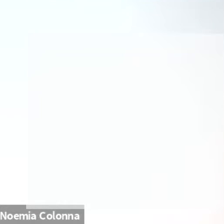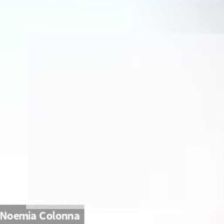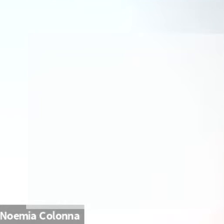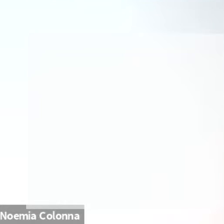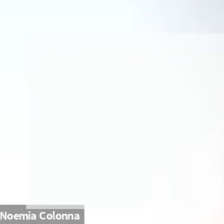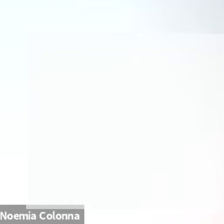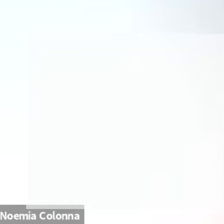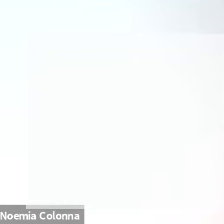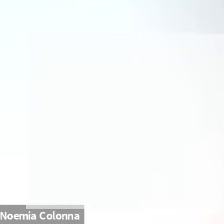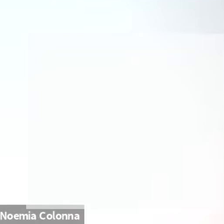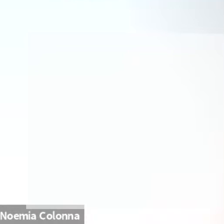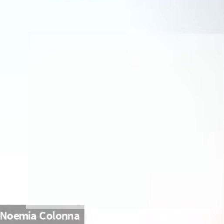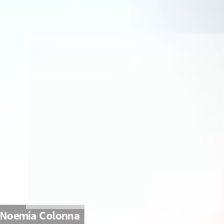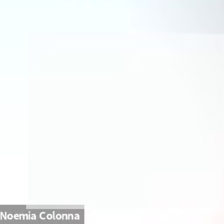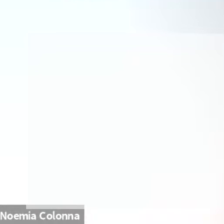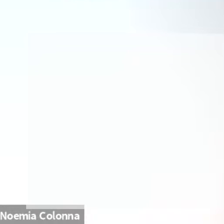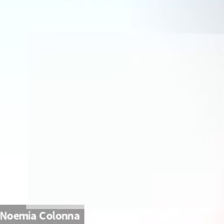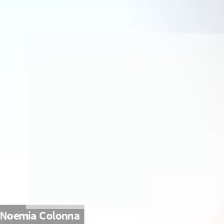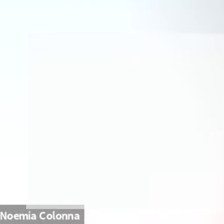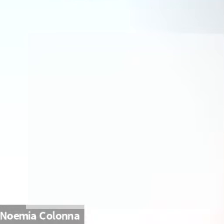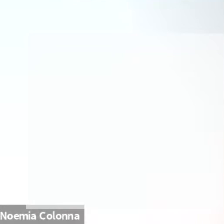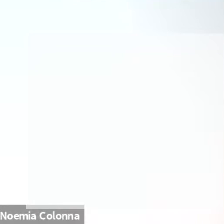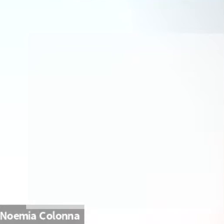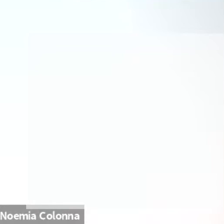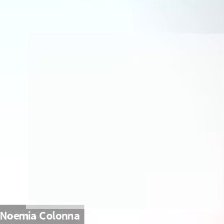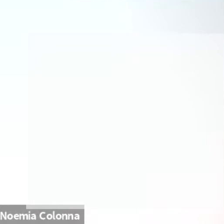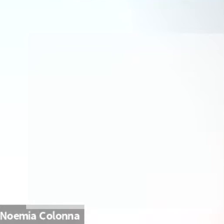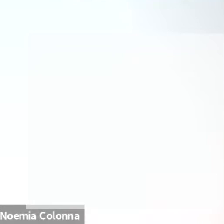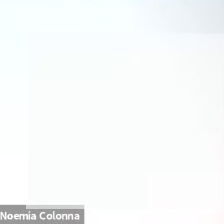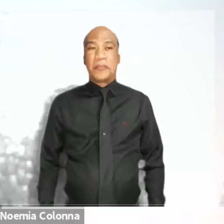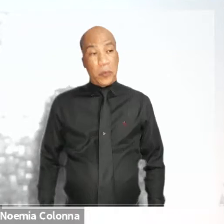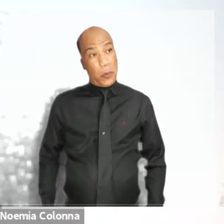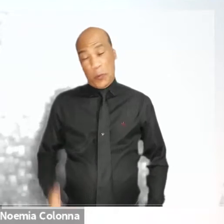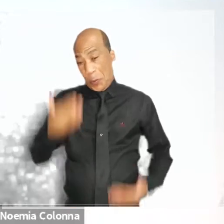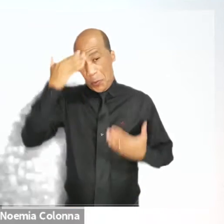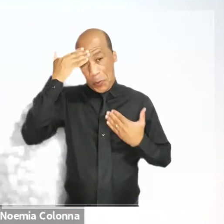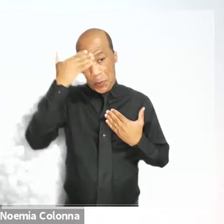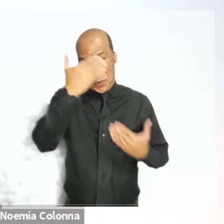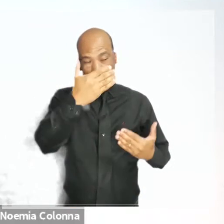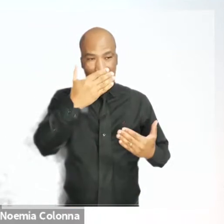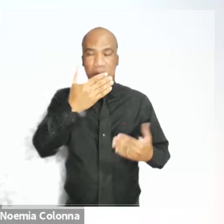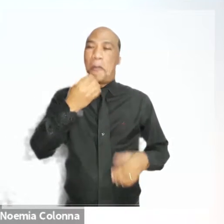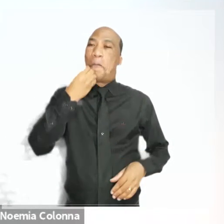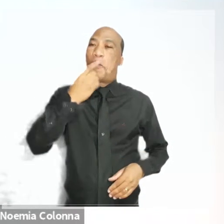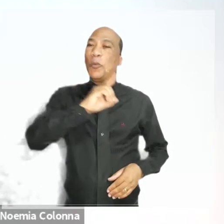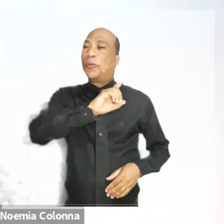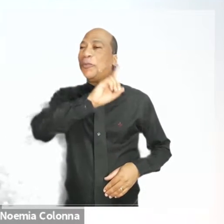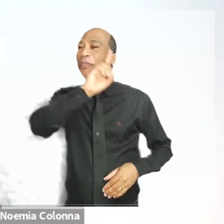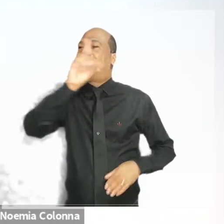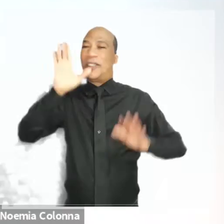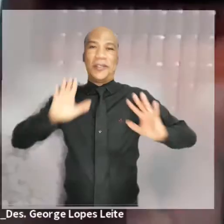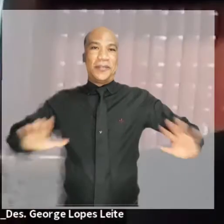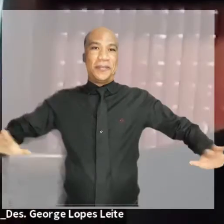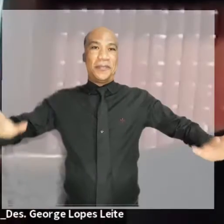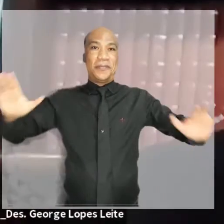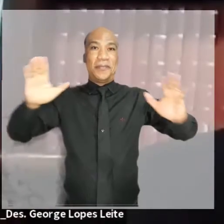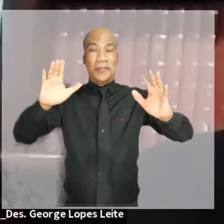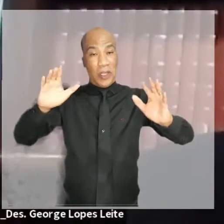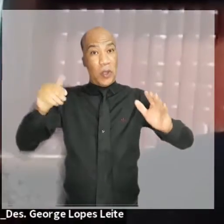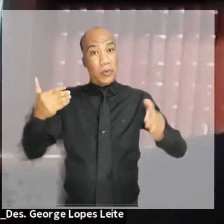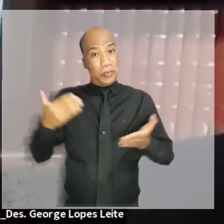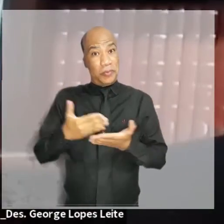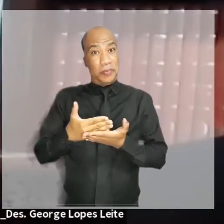Lopes Leite, faz a abertura deste seminário. É com o senhor, desembargador Jorge. Muito obrigado.